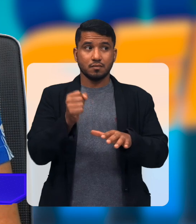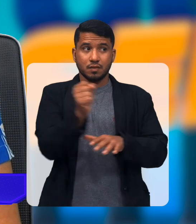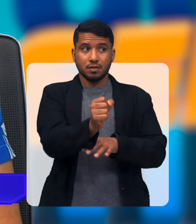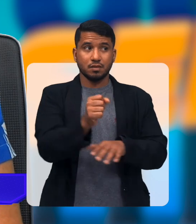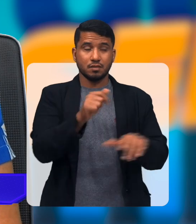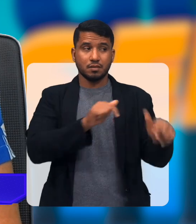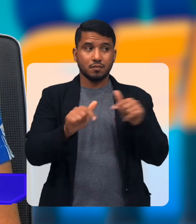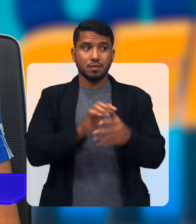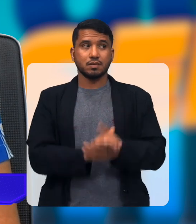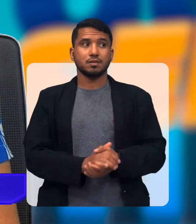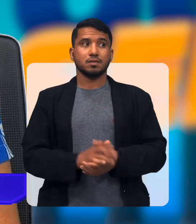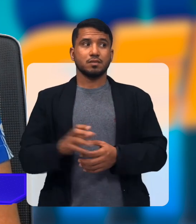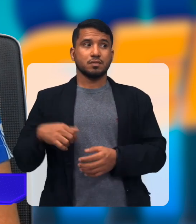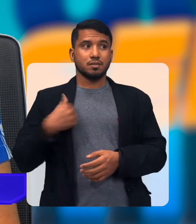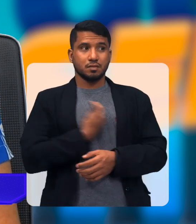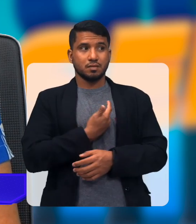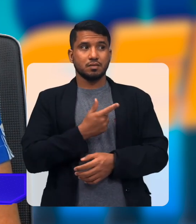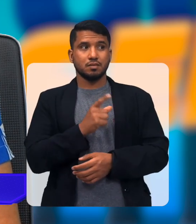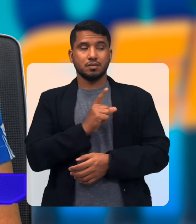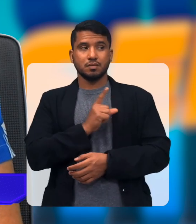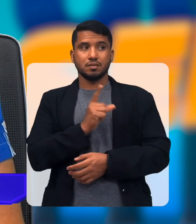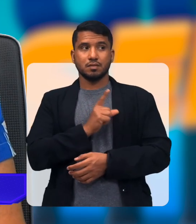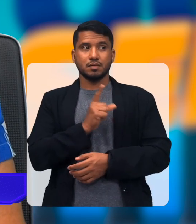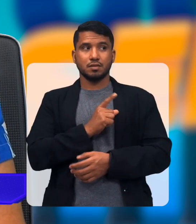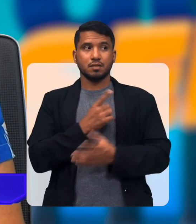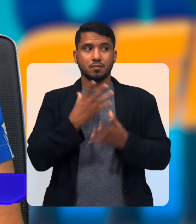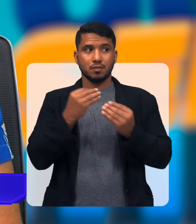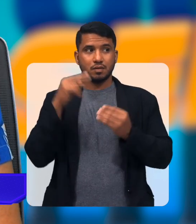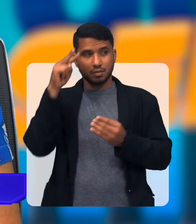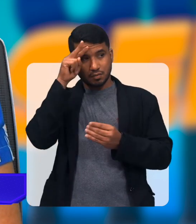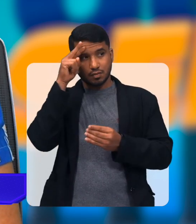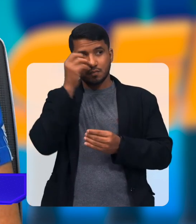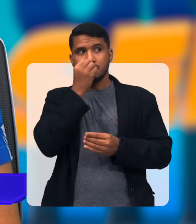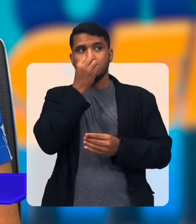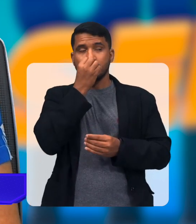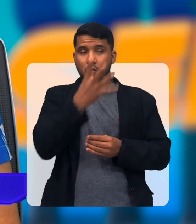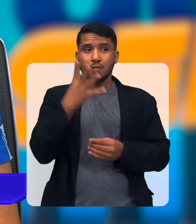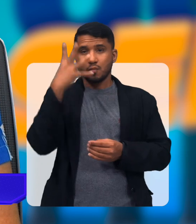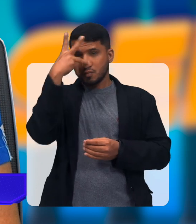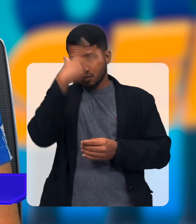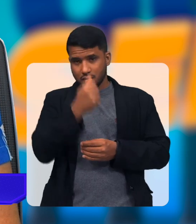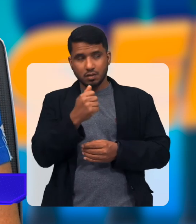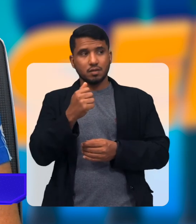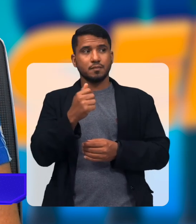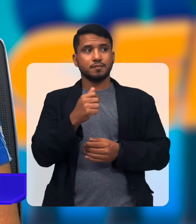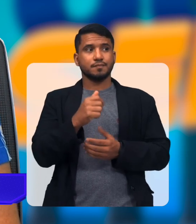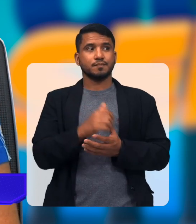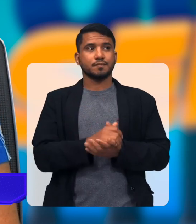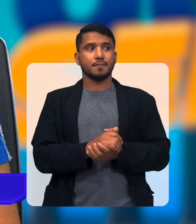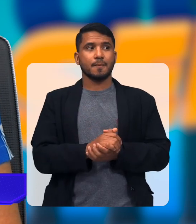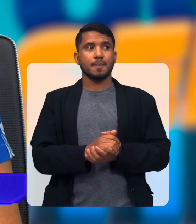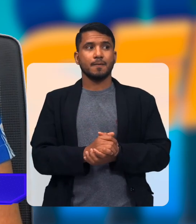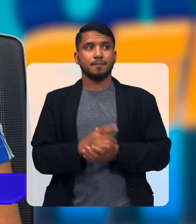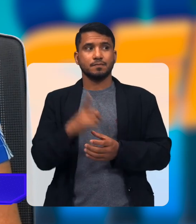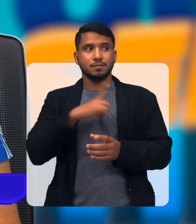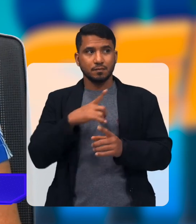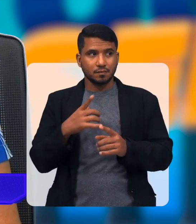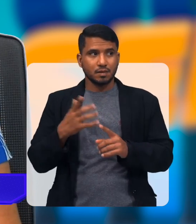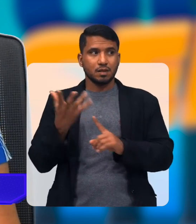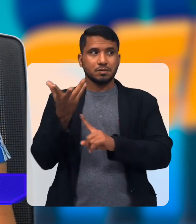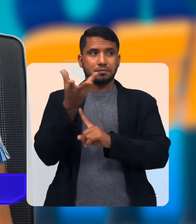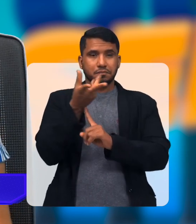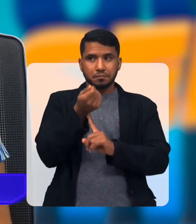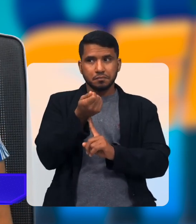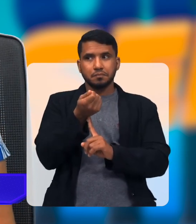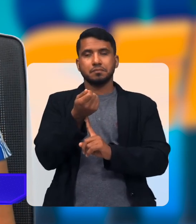É incluído No mercado de trabalho Nós temos Muitas histórias bonitas Temos